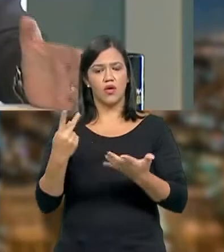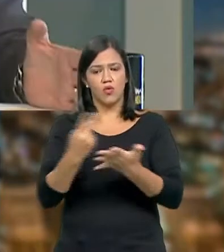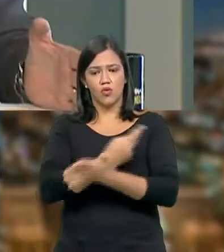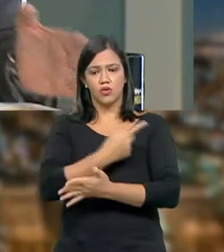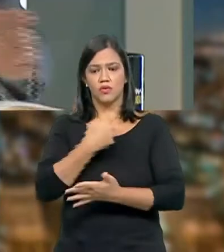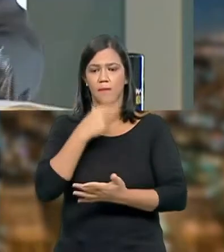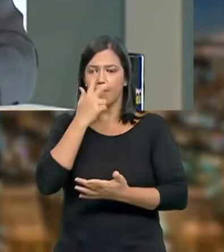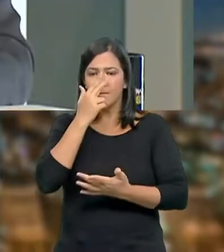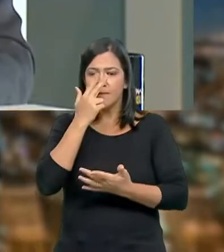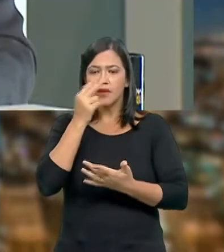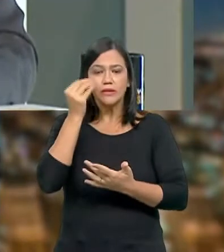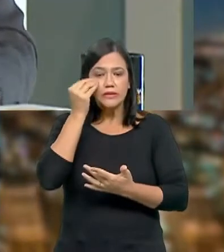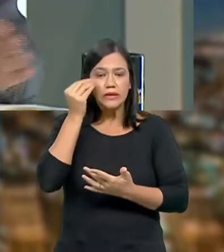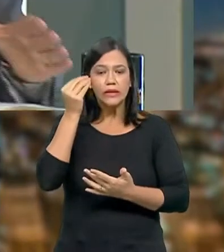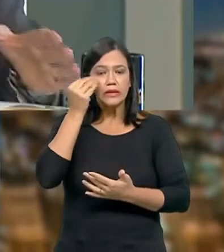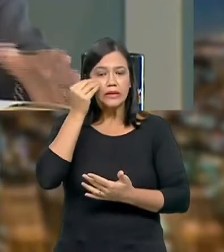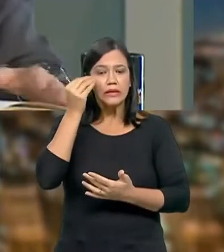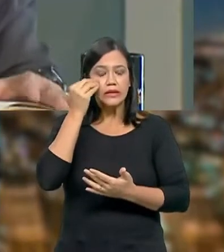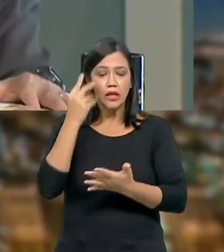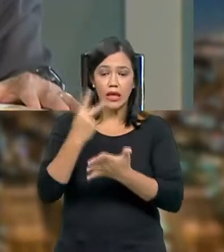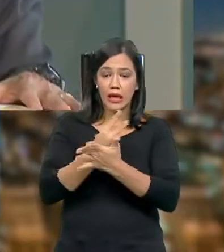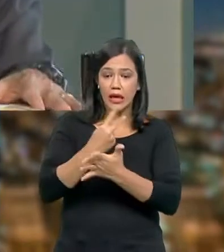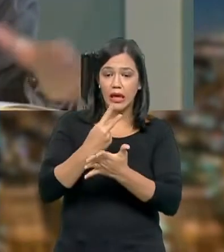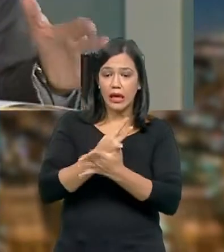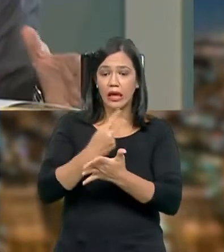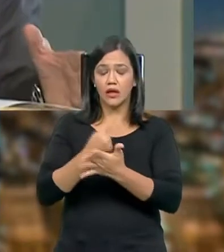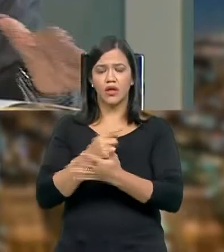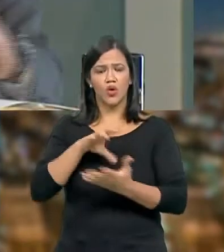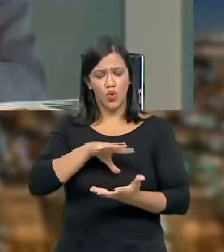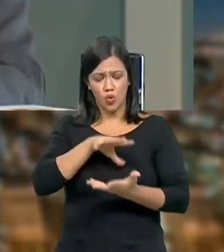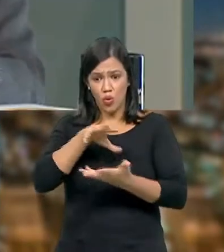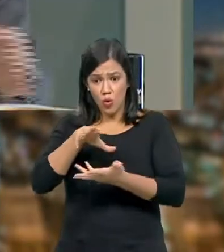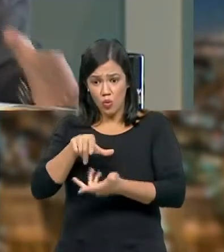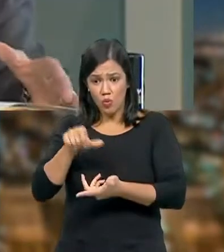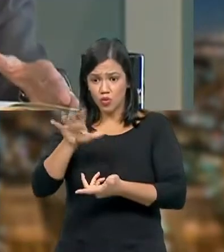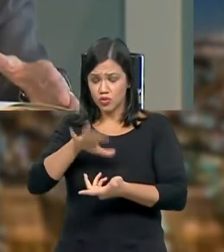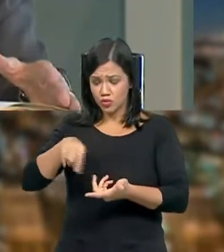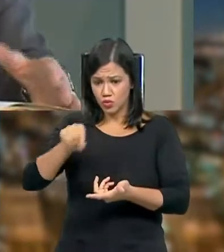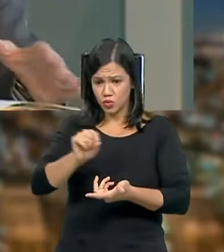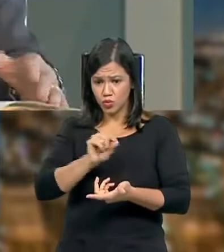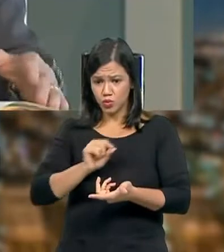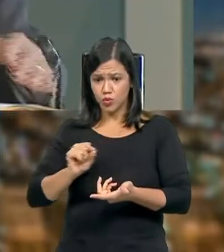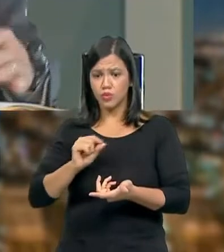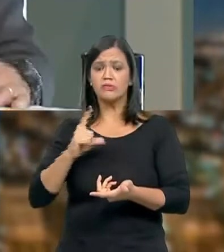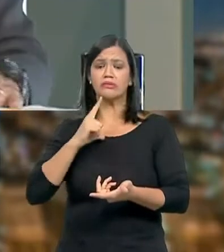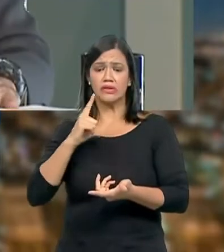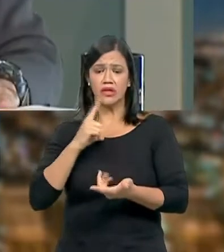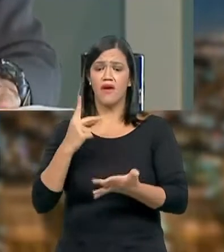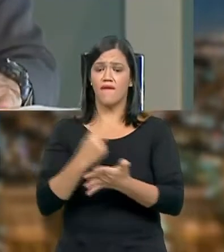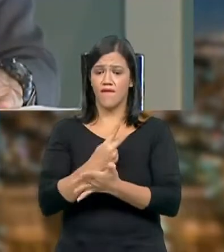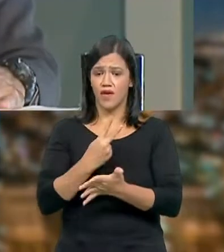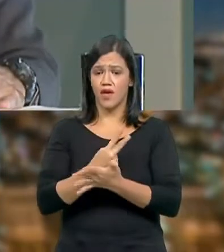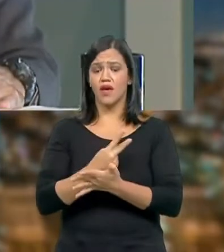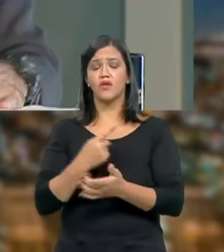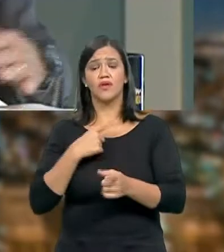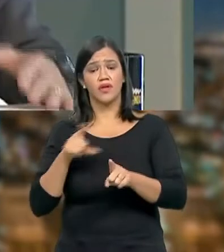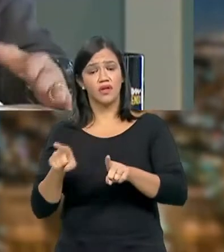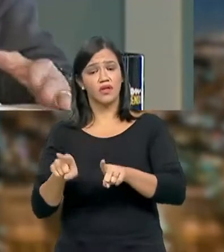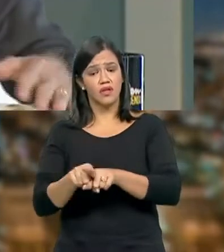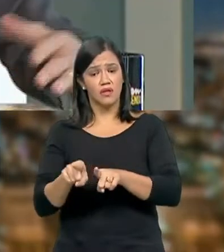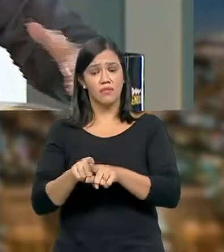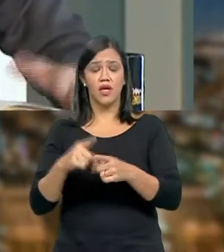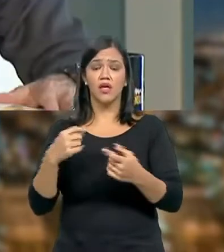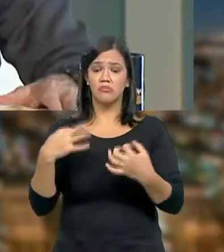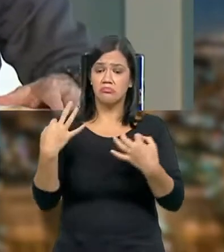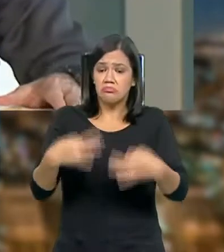de ensaio e erro. No mundo inteiro, cometeram erros e acertos. Não por vontade dos governantes, porque